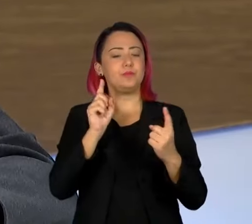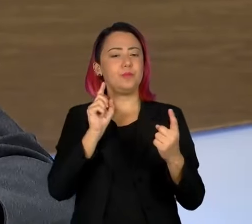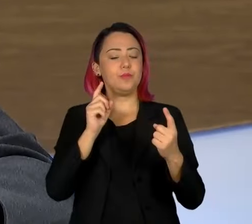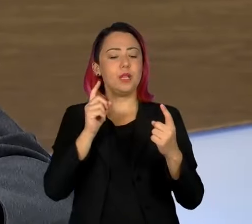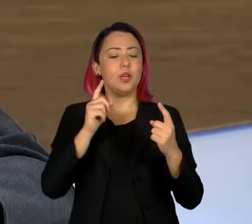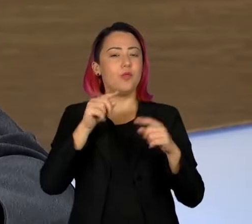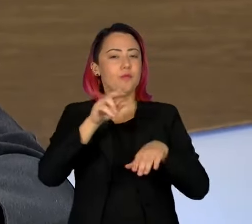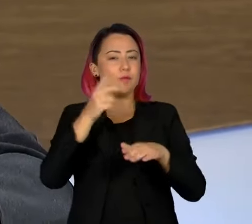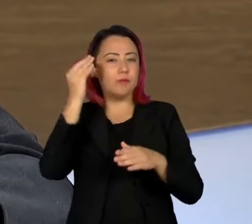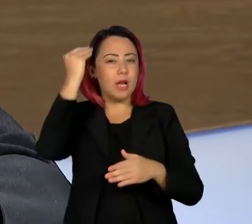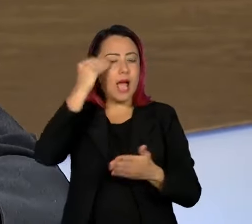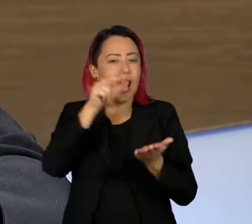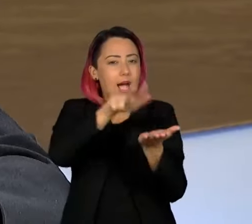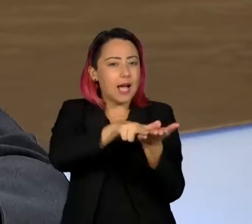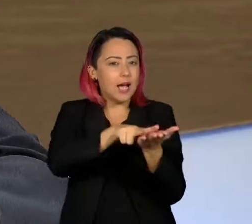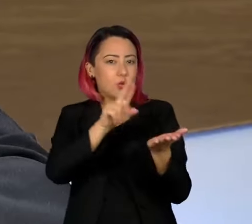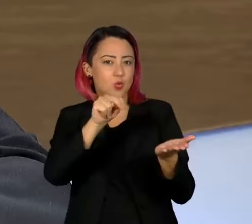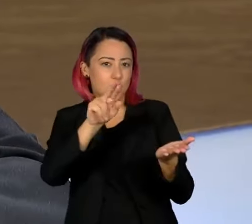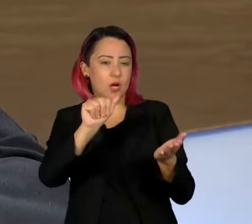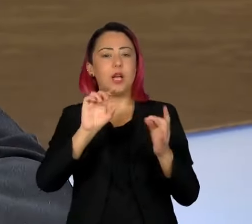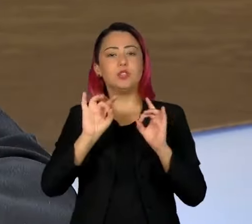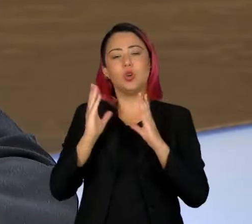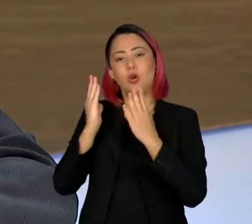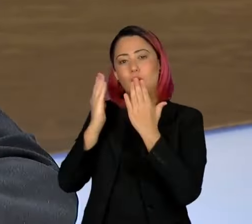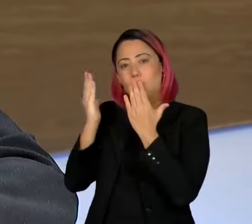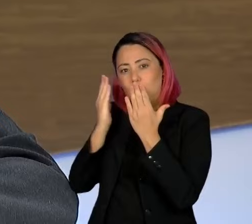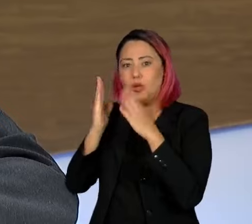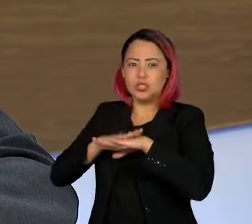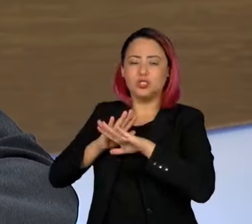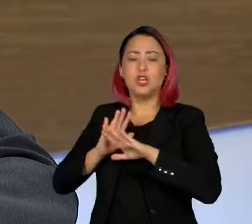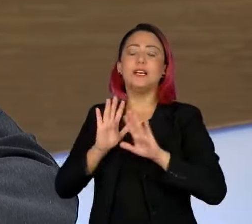autoanálise. Como é que você cuida, então, da sua saúde mental?